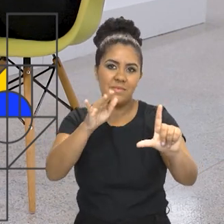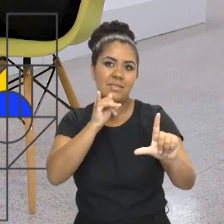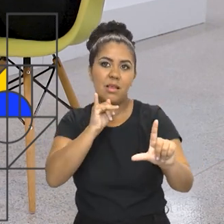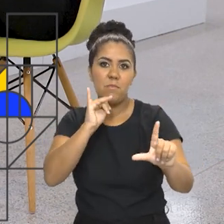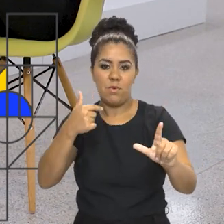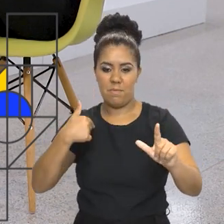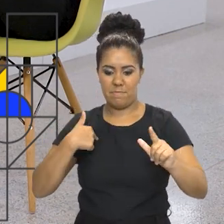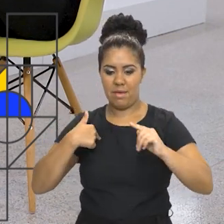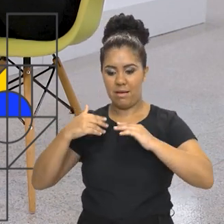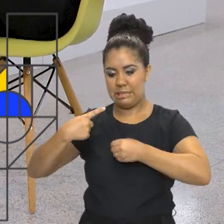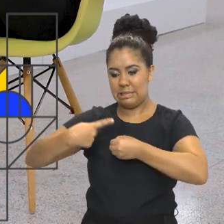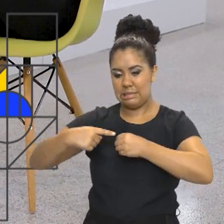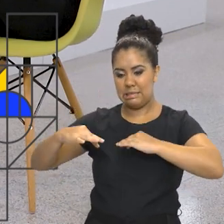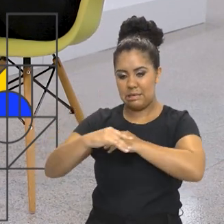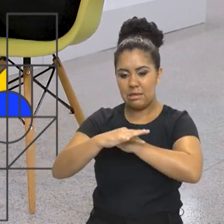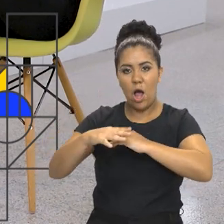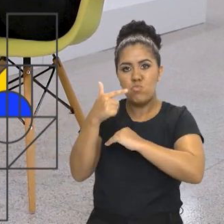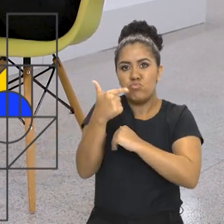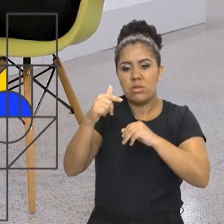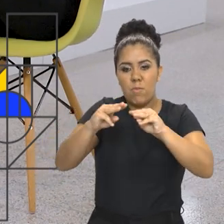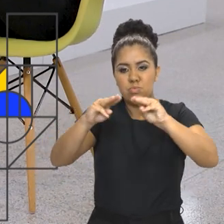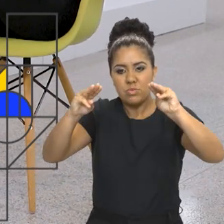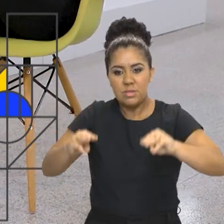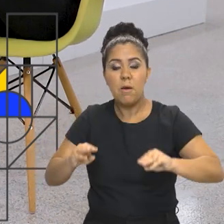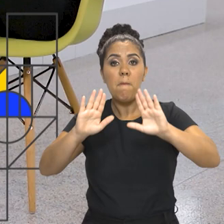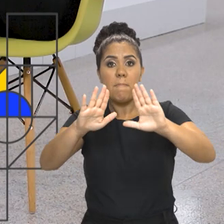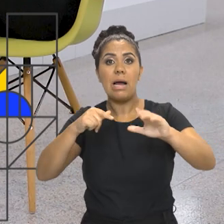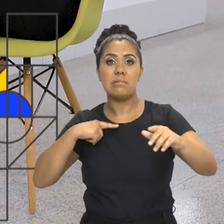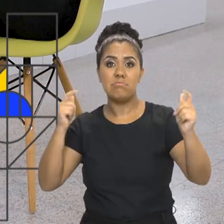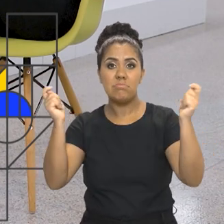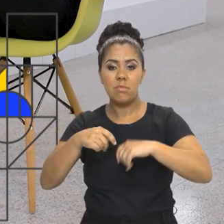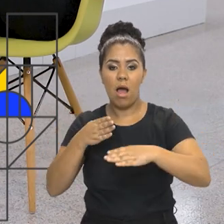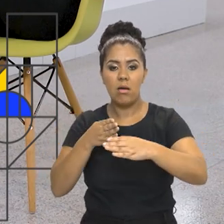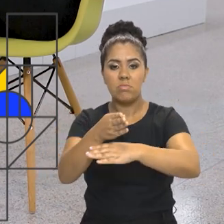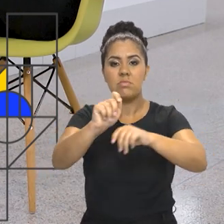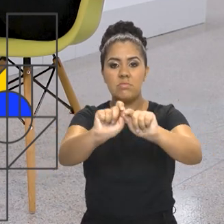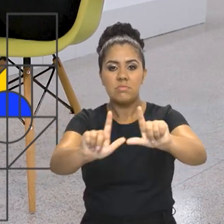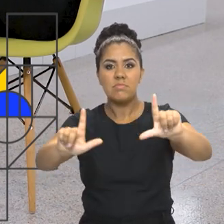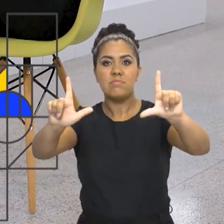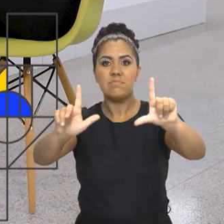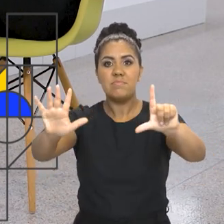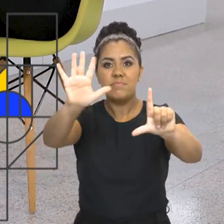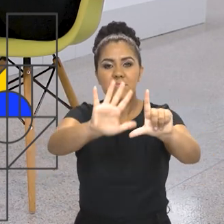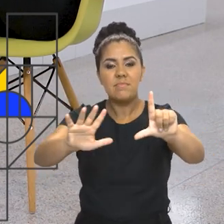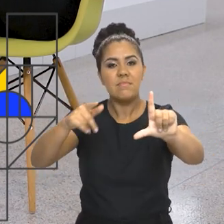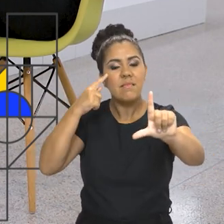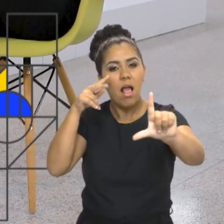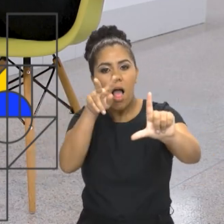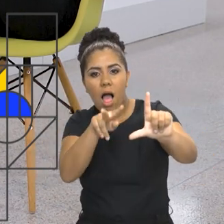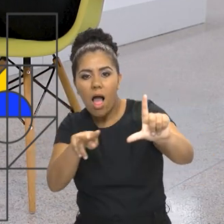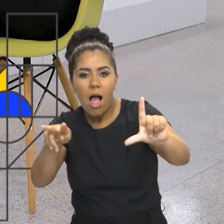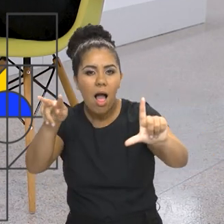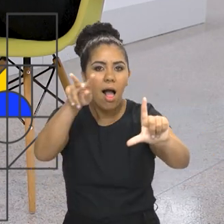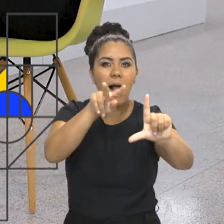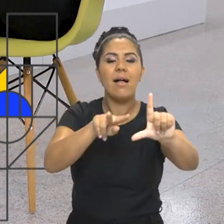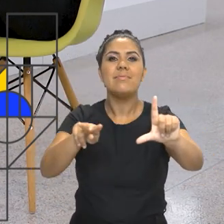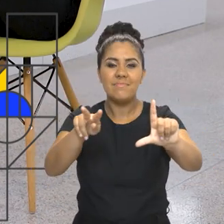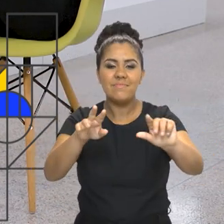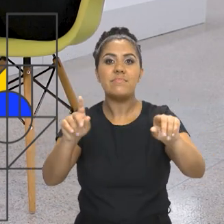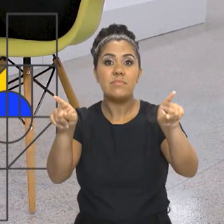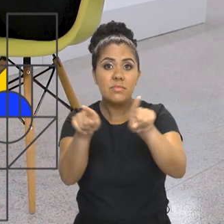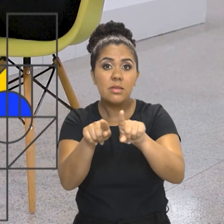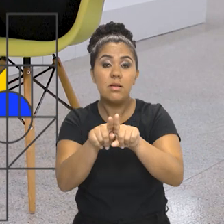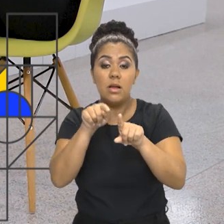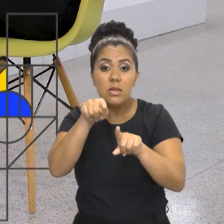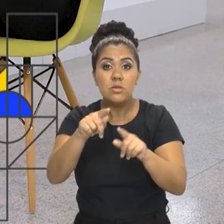cidade, mas é um museu que você gostaria de, né, tem um interesse pelo que aquele museu traz. Você faz esse tour virtual e também pode